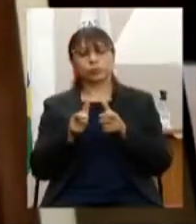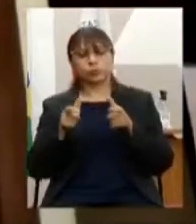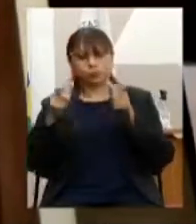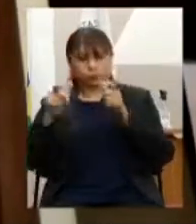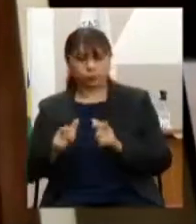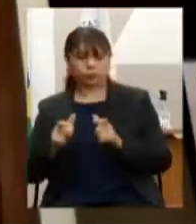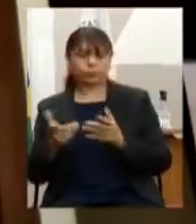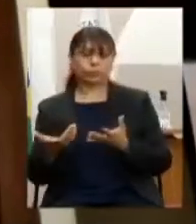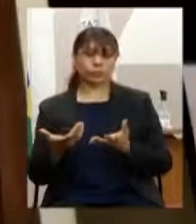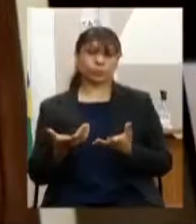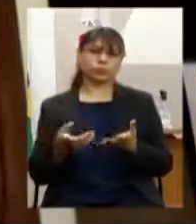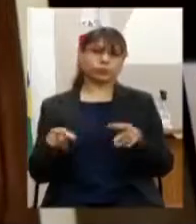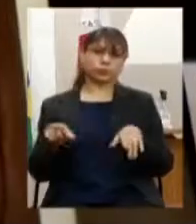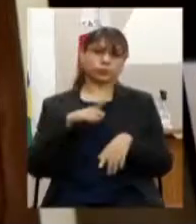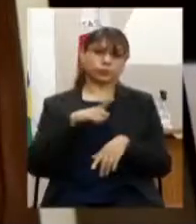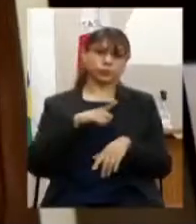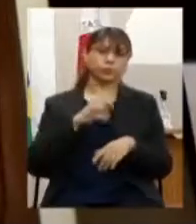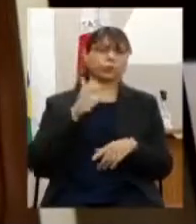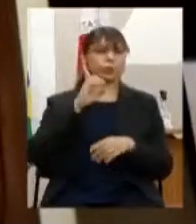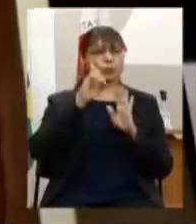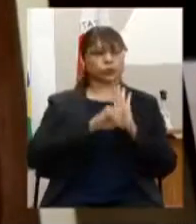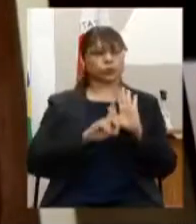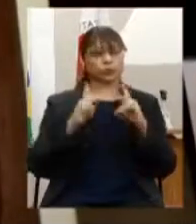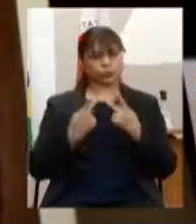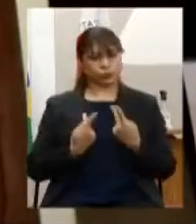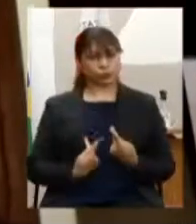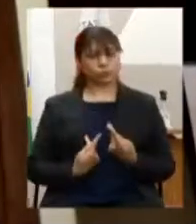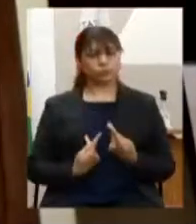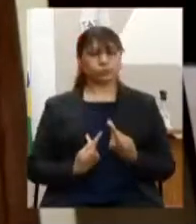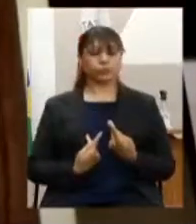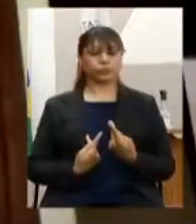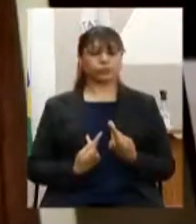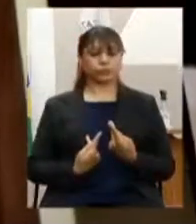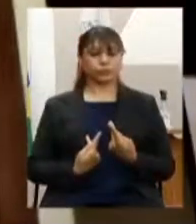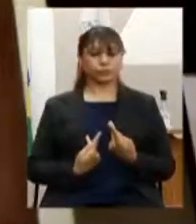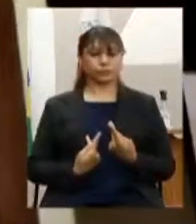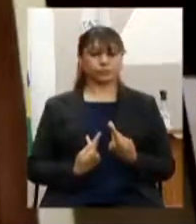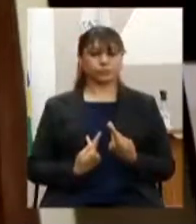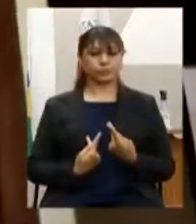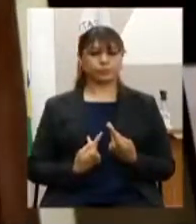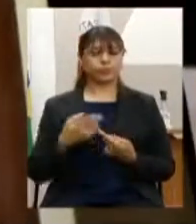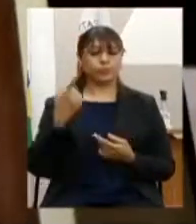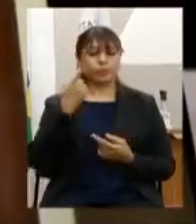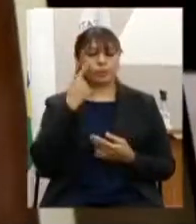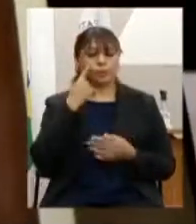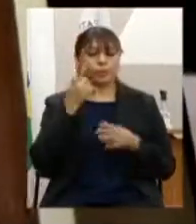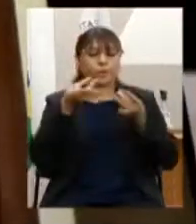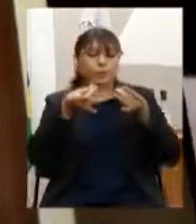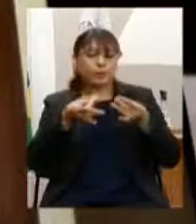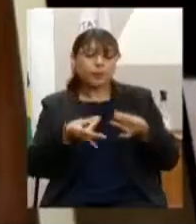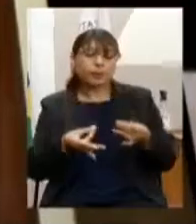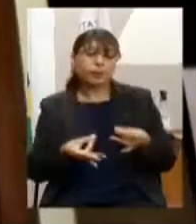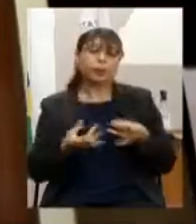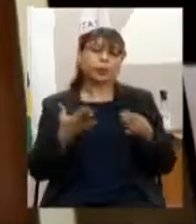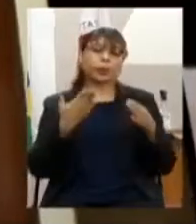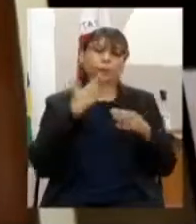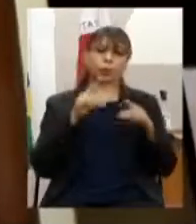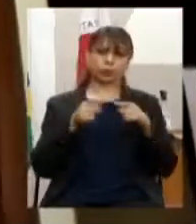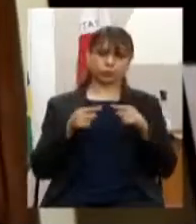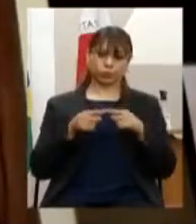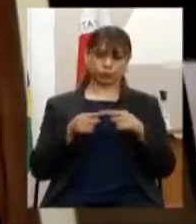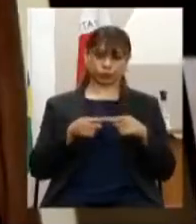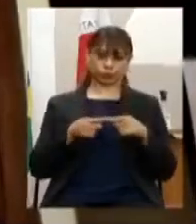proteção reparação de direitos humanos com a especificação dos objetos do casto desse acréscimo